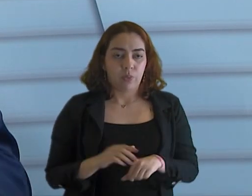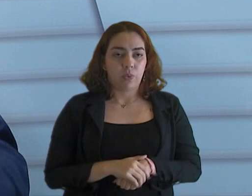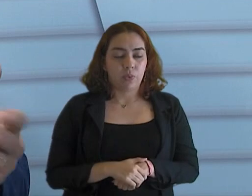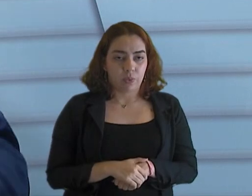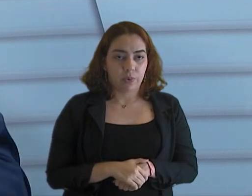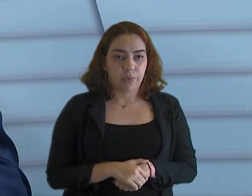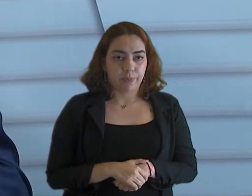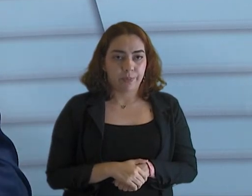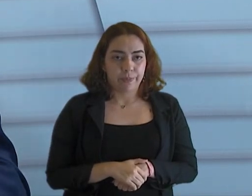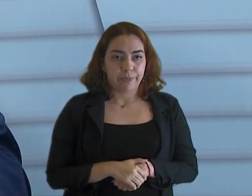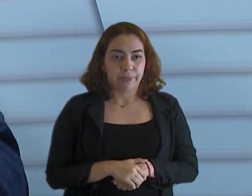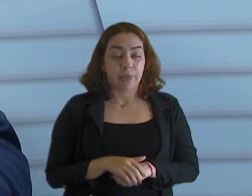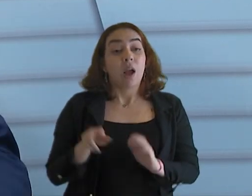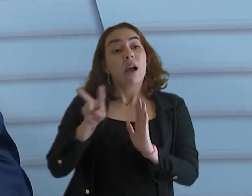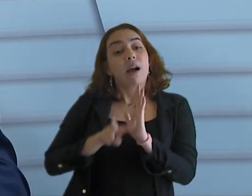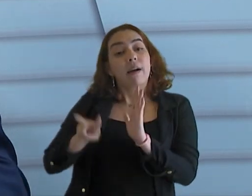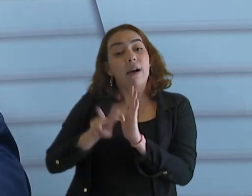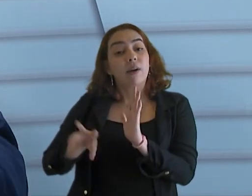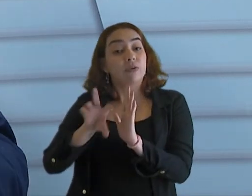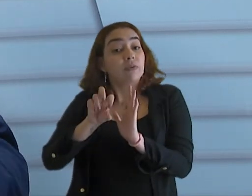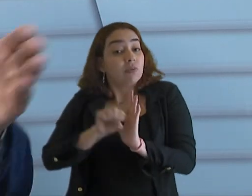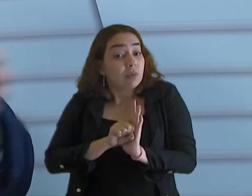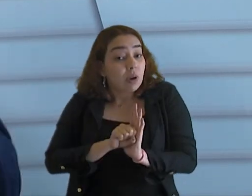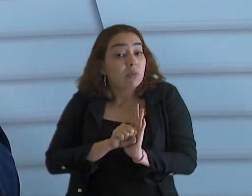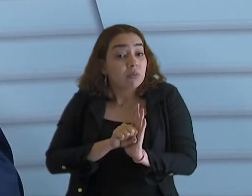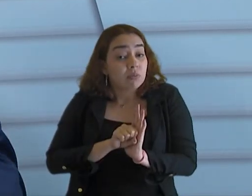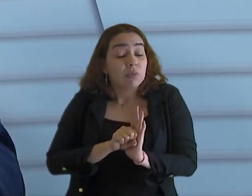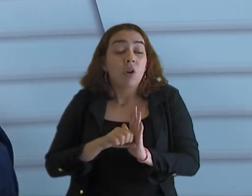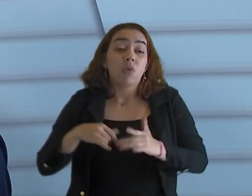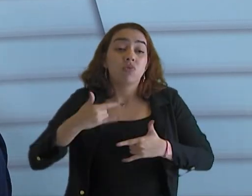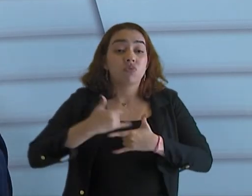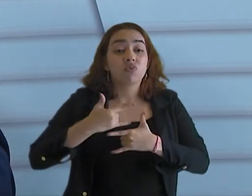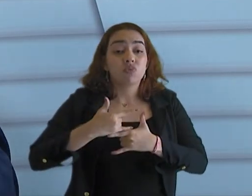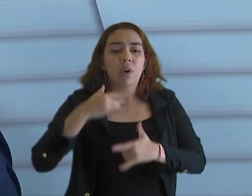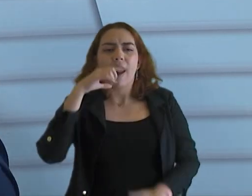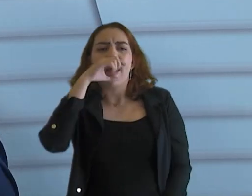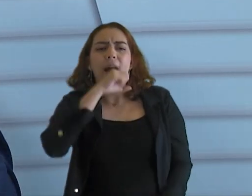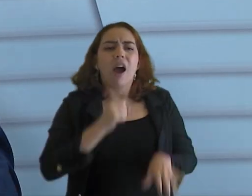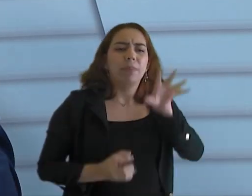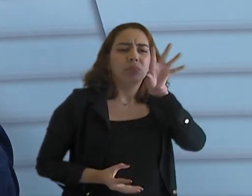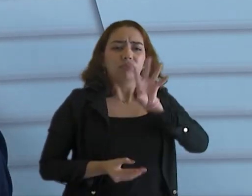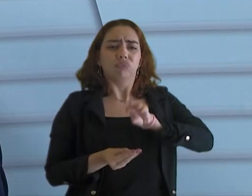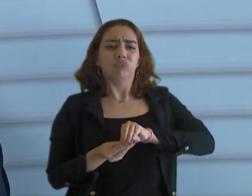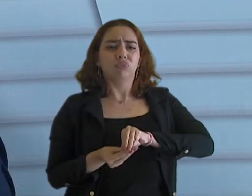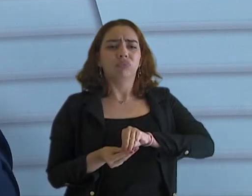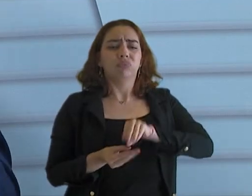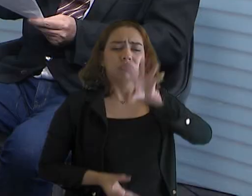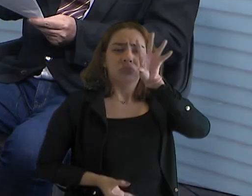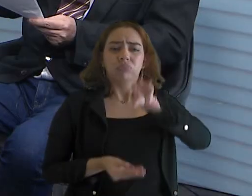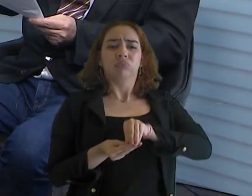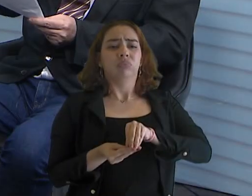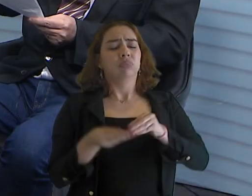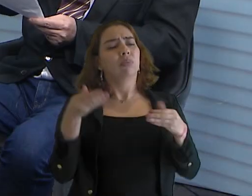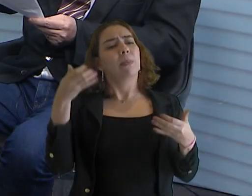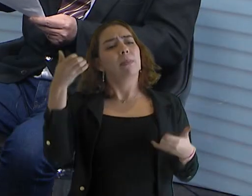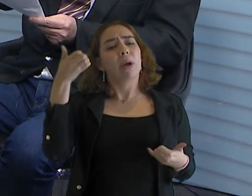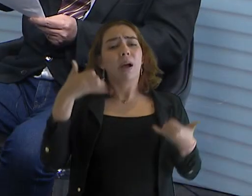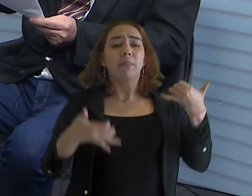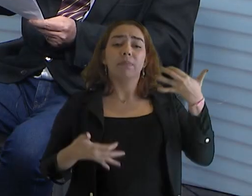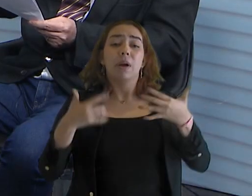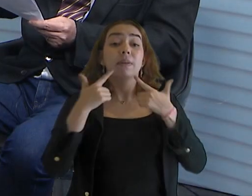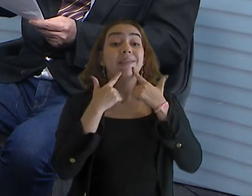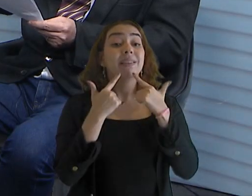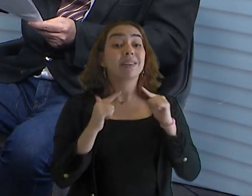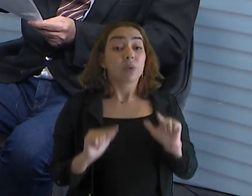em audiovisual, fazer vídeos para YouTube, vídeos curtos. Então, gente quer aprimorar... O senhor usou isso no seu discurso, né? O uso da linguagem